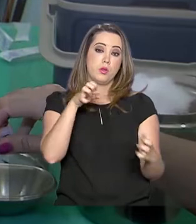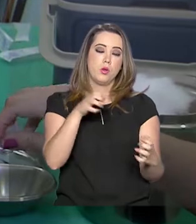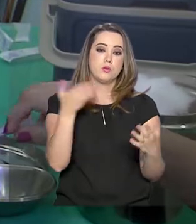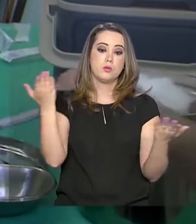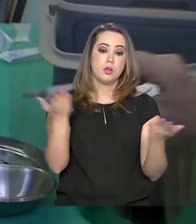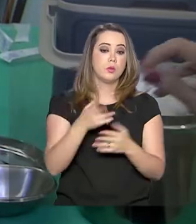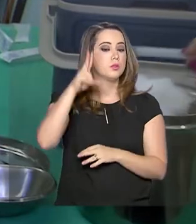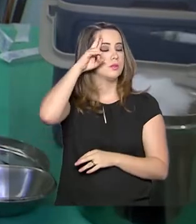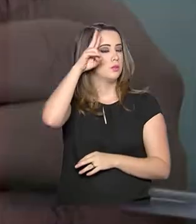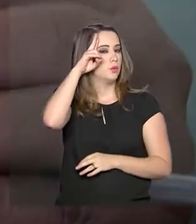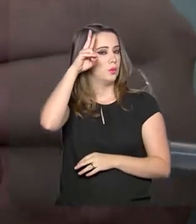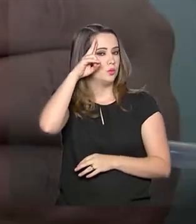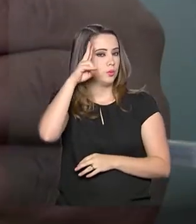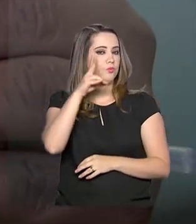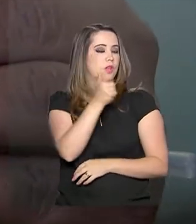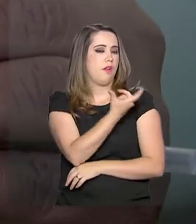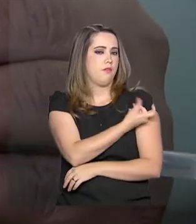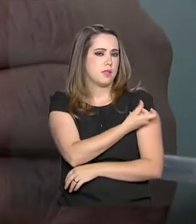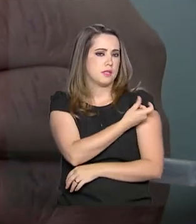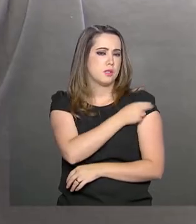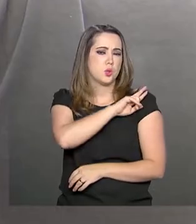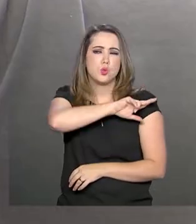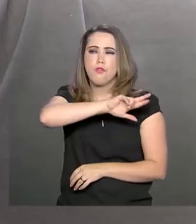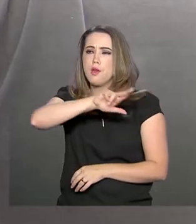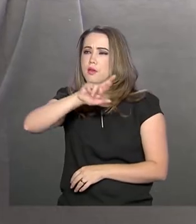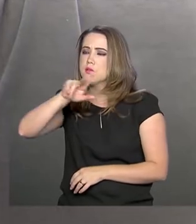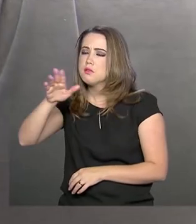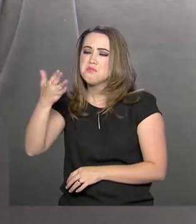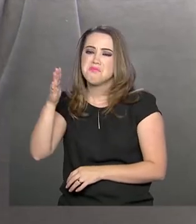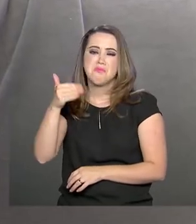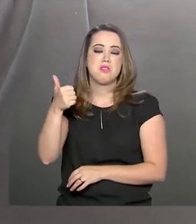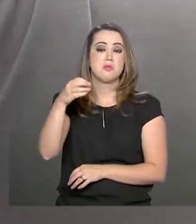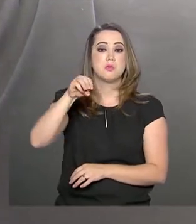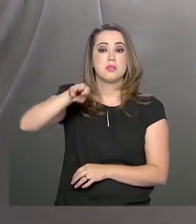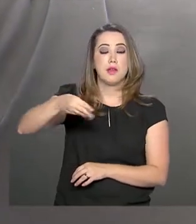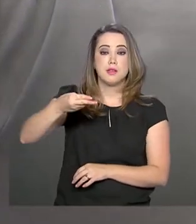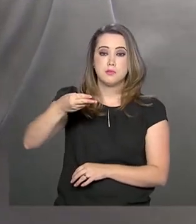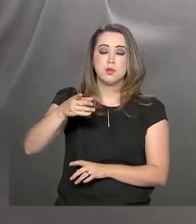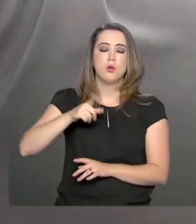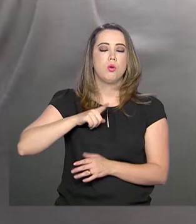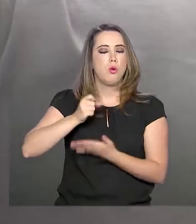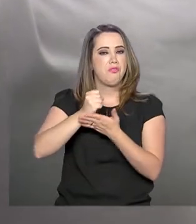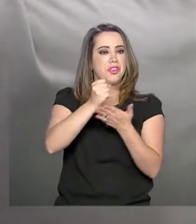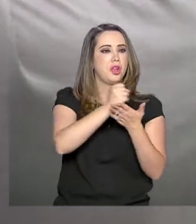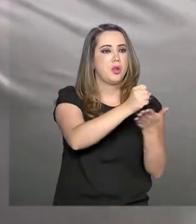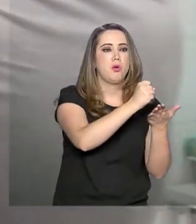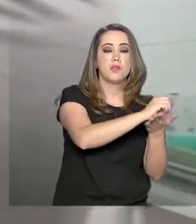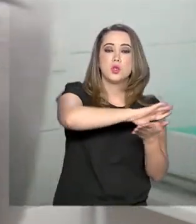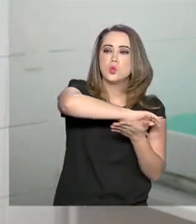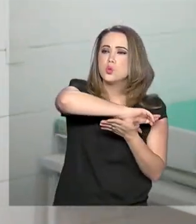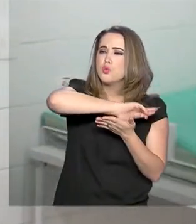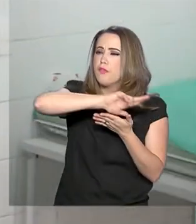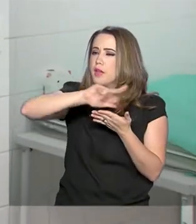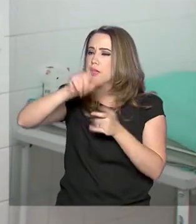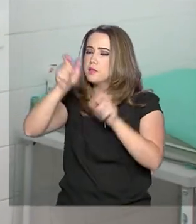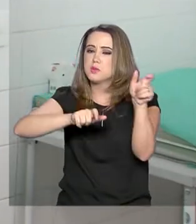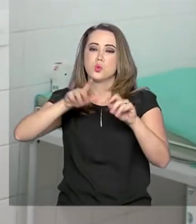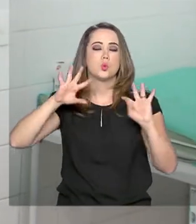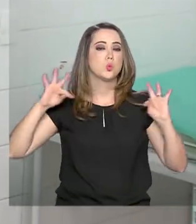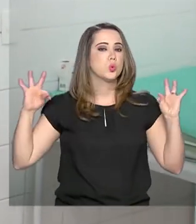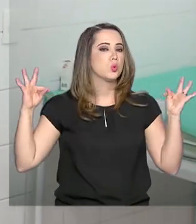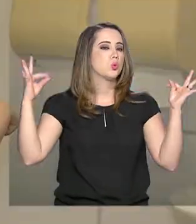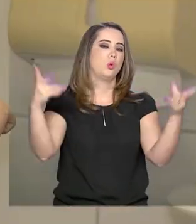desta segunda-feira, as doses restantes, cerca de 10 milhões, vão estar disponíveis para toda a população.